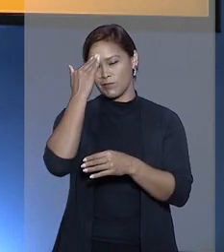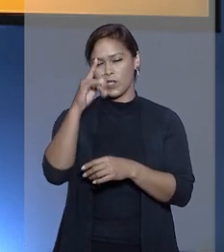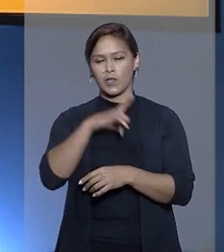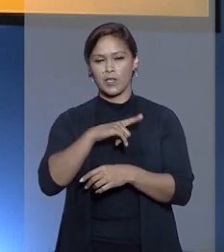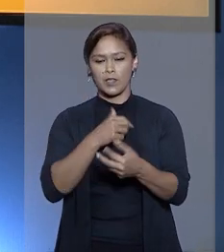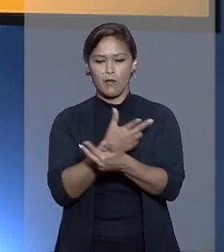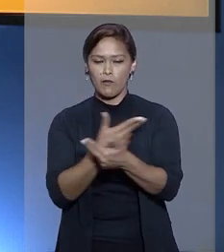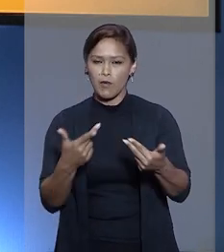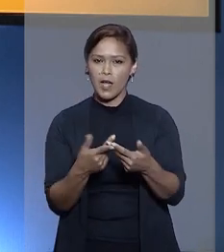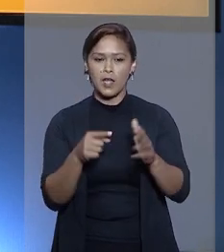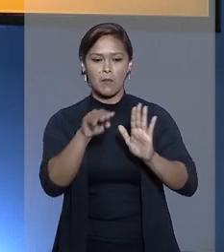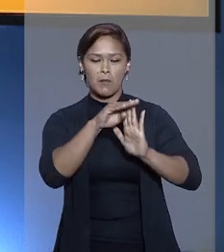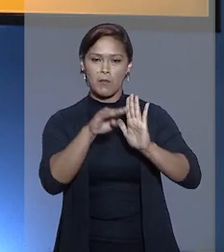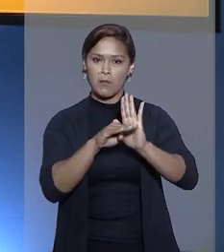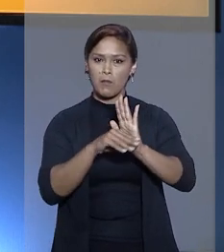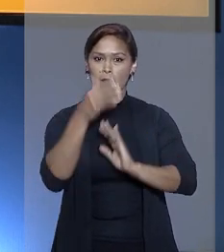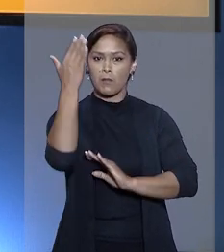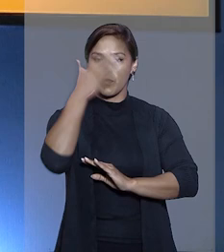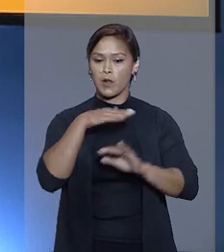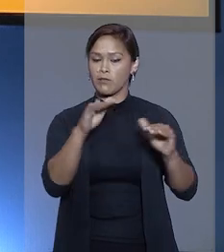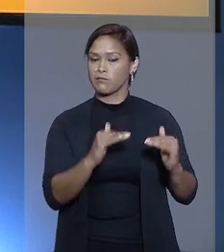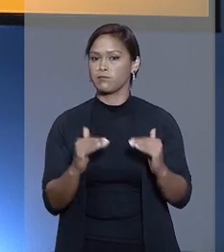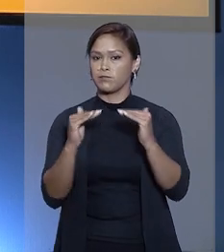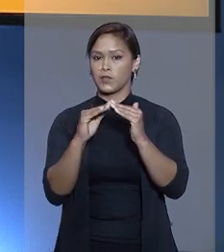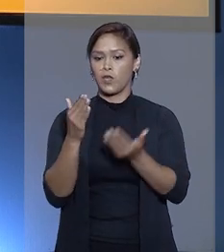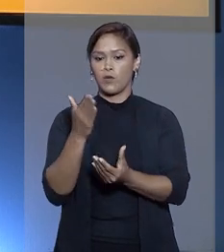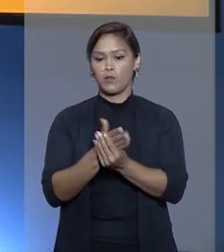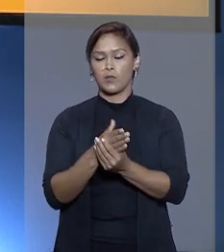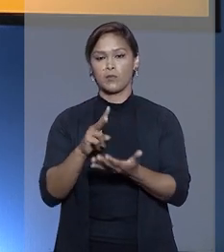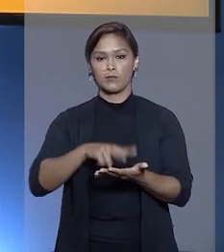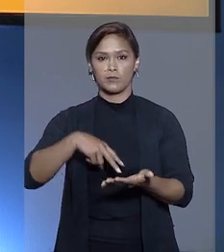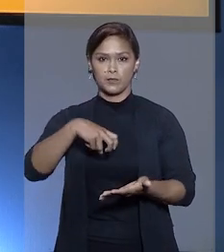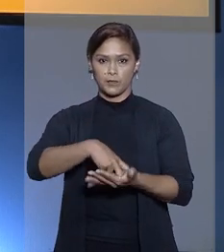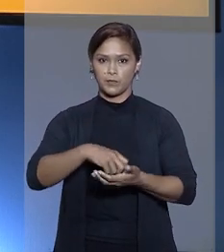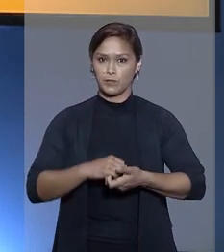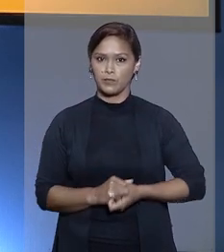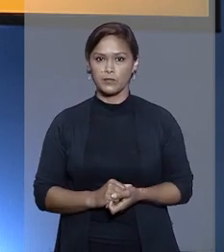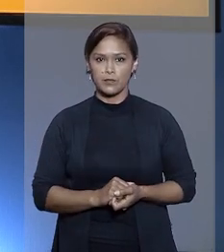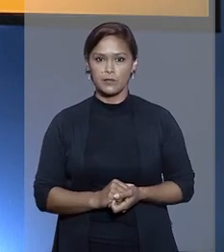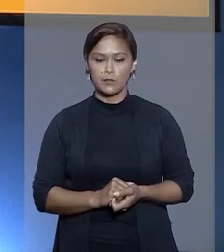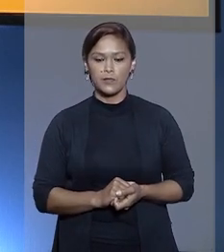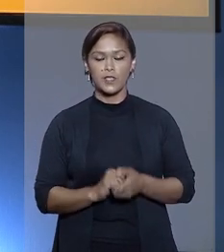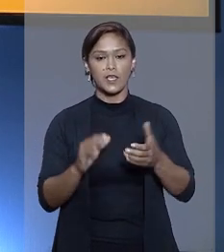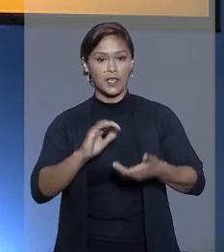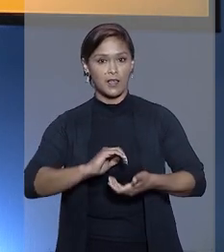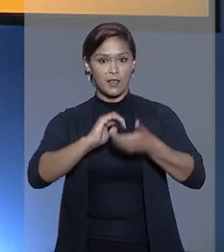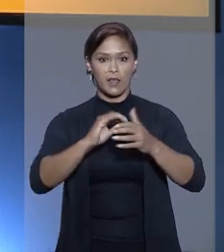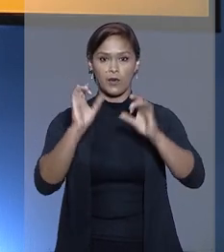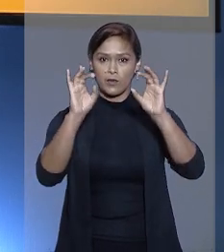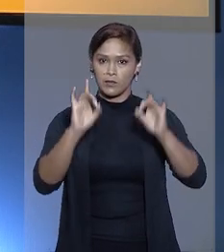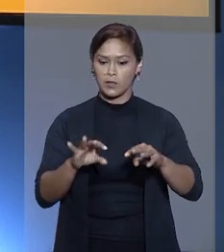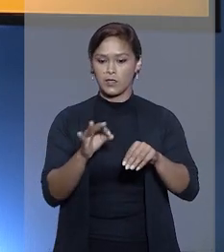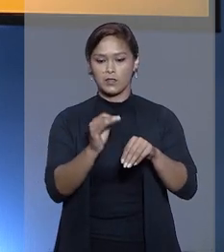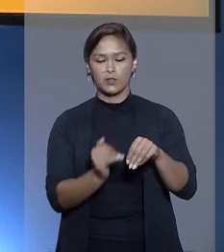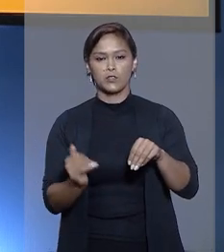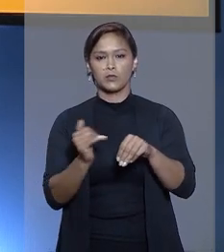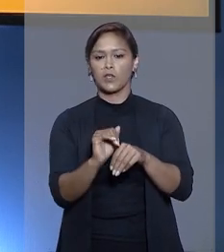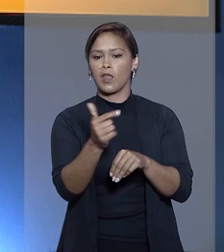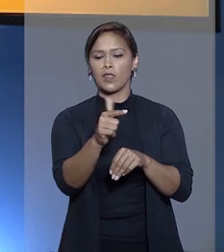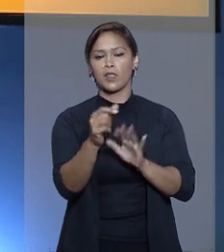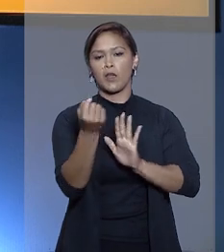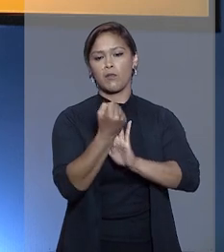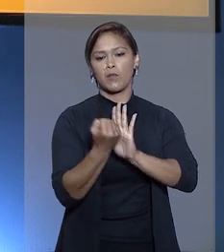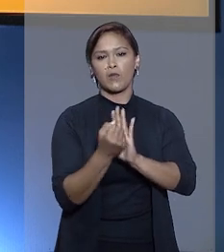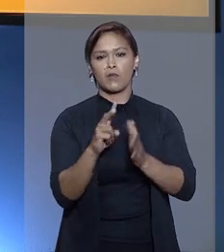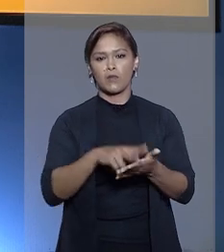que existem indícios suficientes para instauração do processo penal. E na Corte Especial, os ministros não